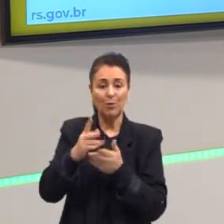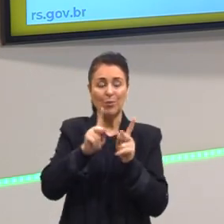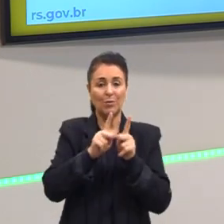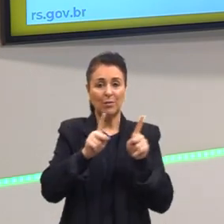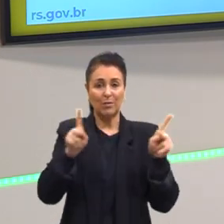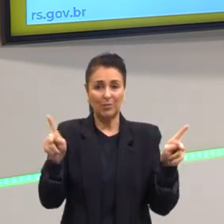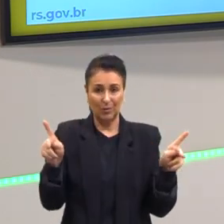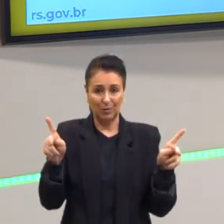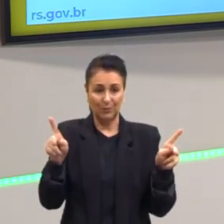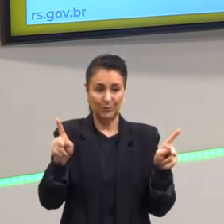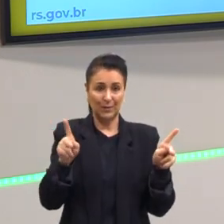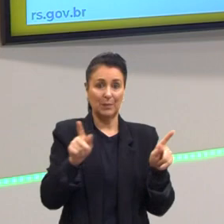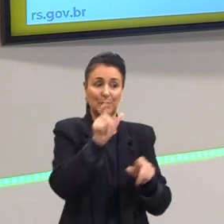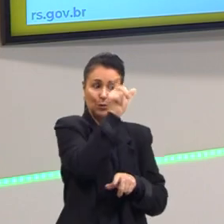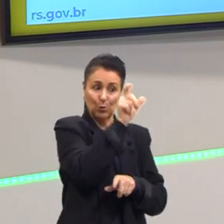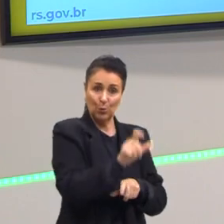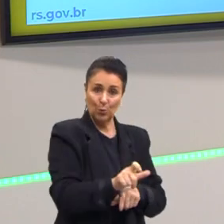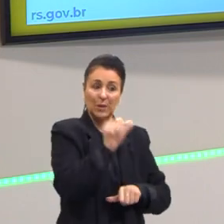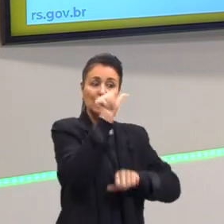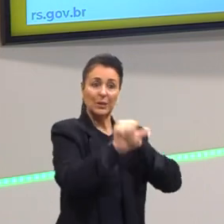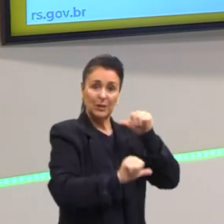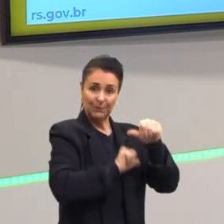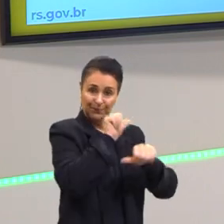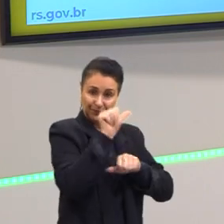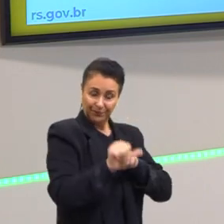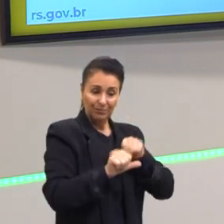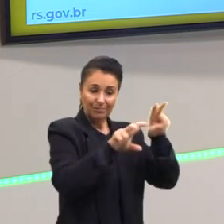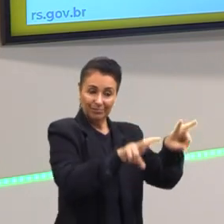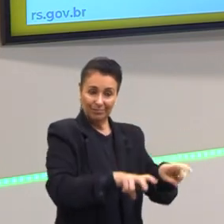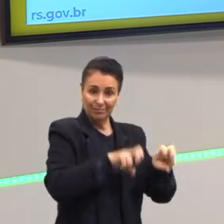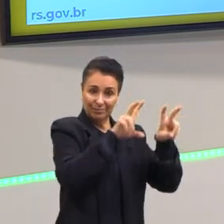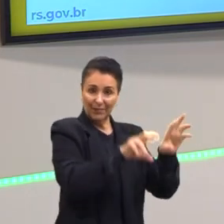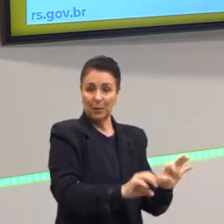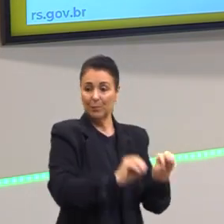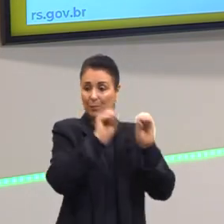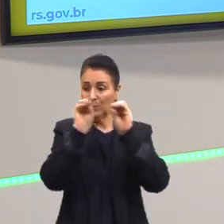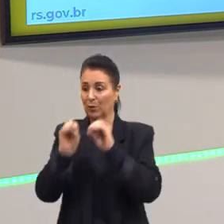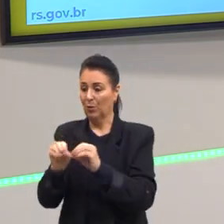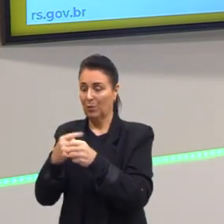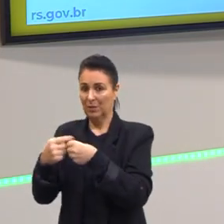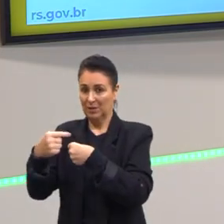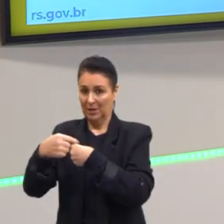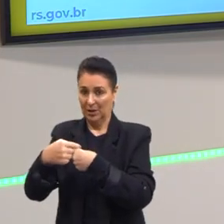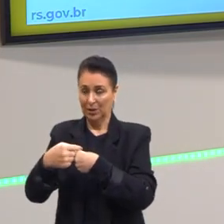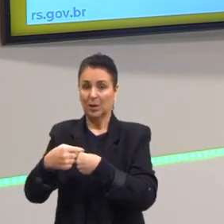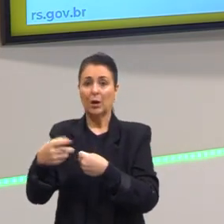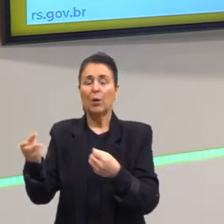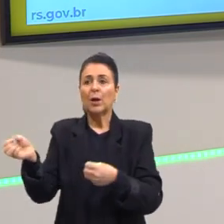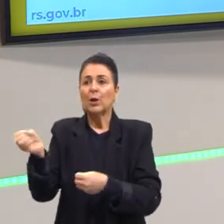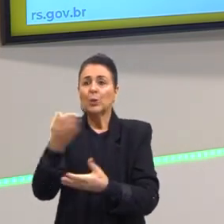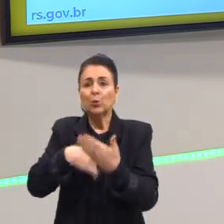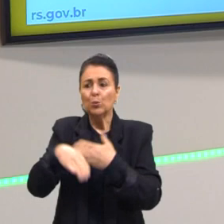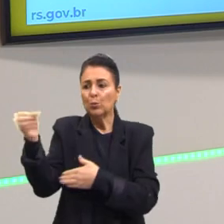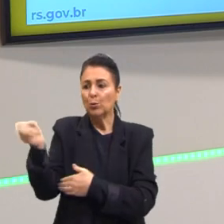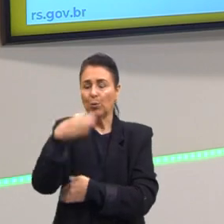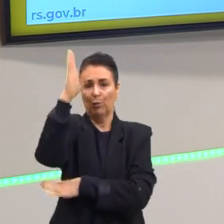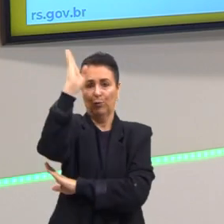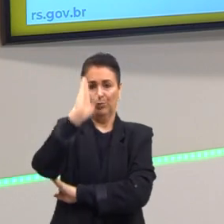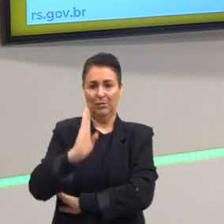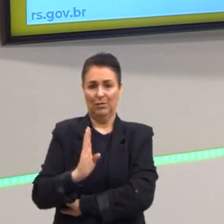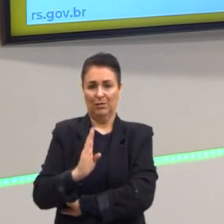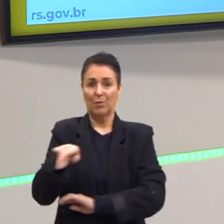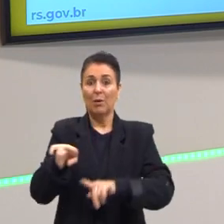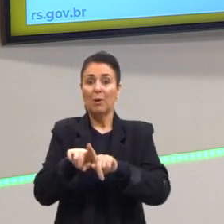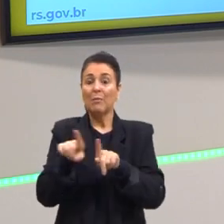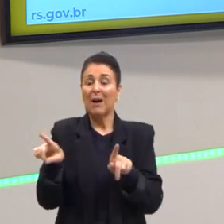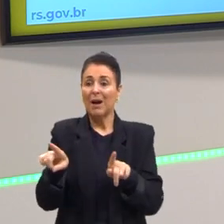do êxodo rural, com o processo de modernização do país e com o advento desse processo industrial, que vai atrair